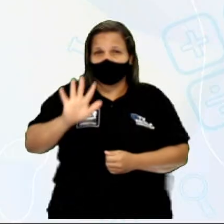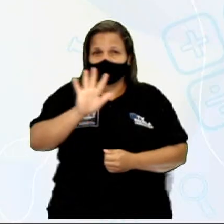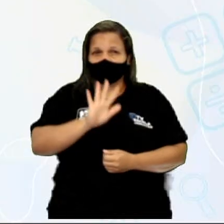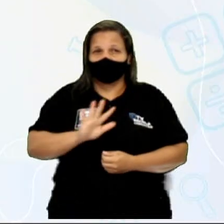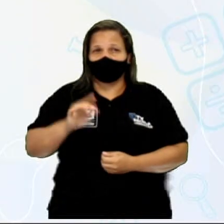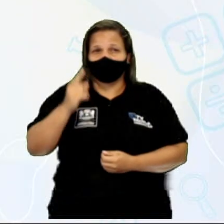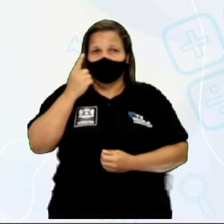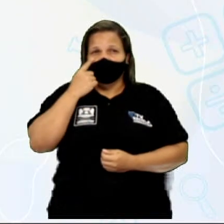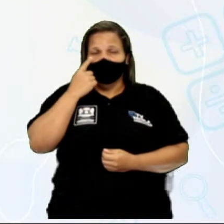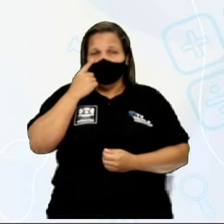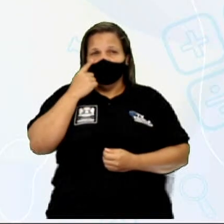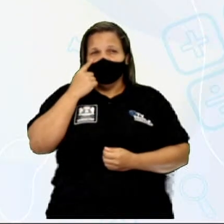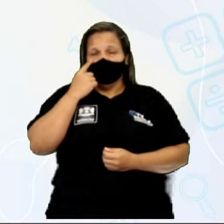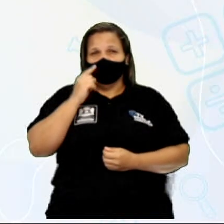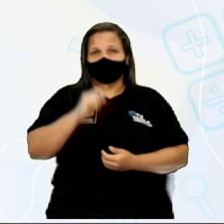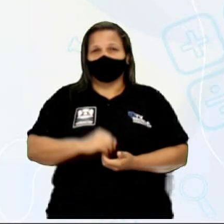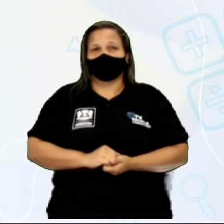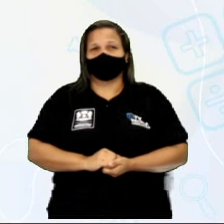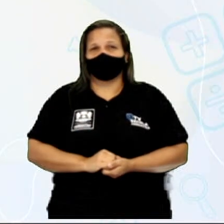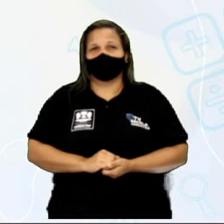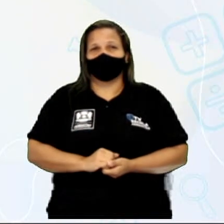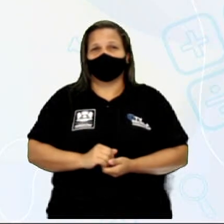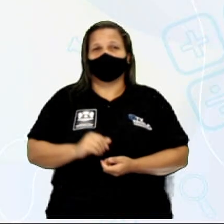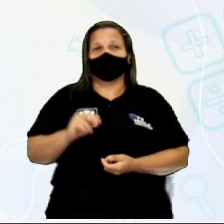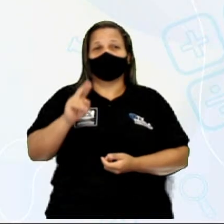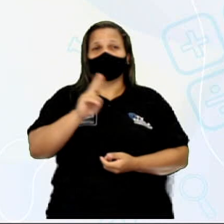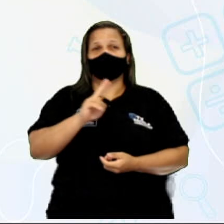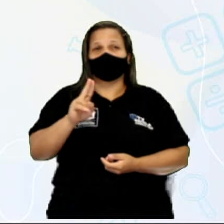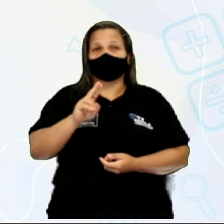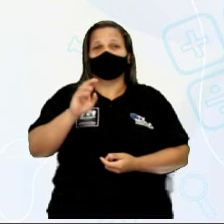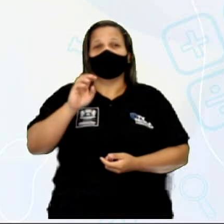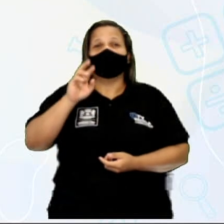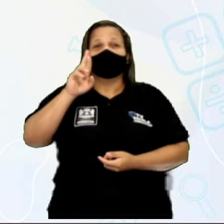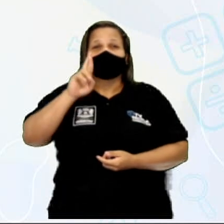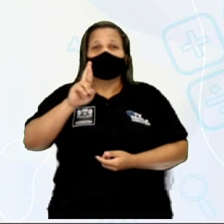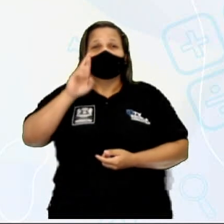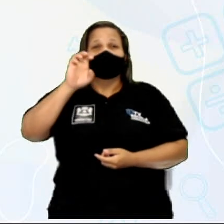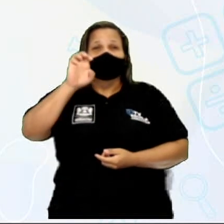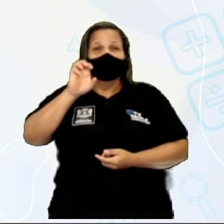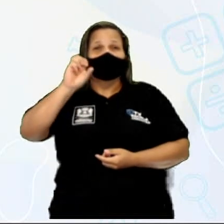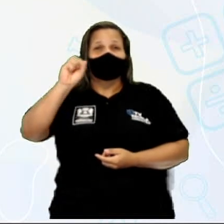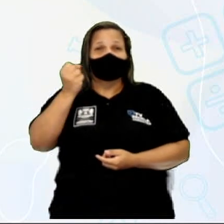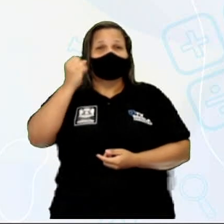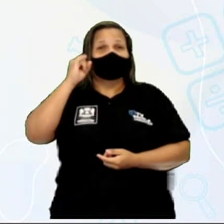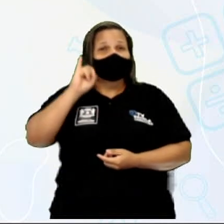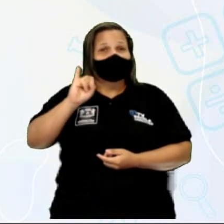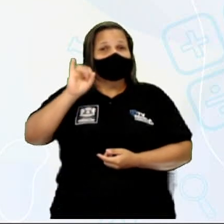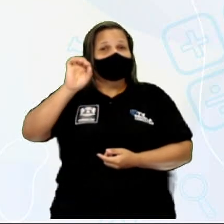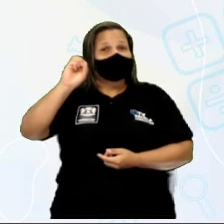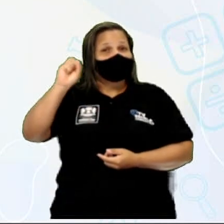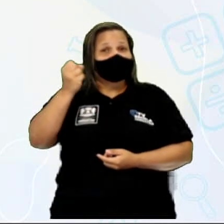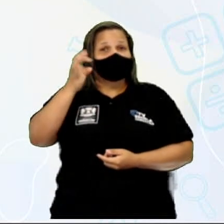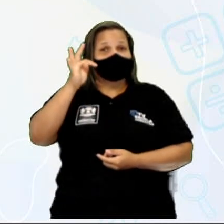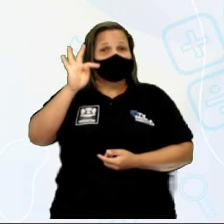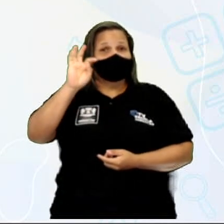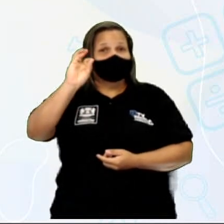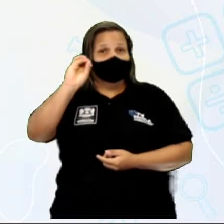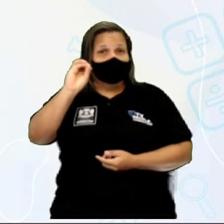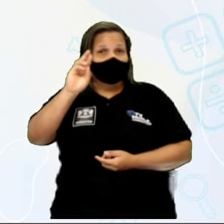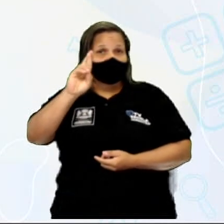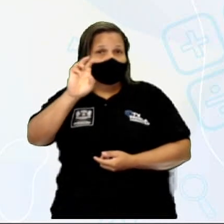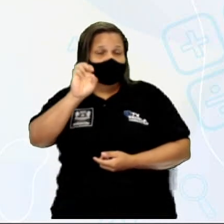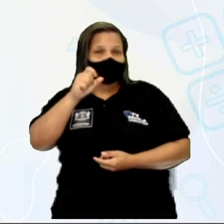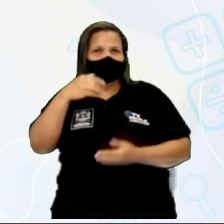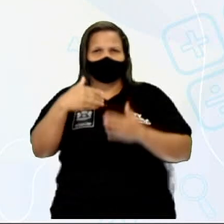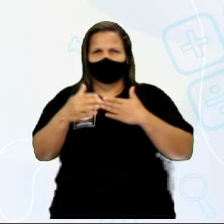são os chamados de resistores elétricos. Em todo componente eletrônico, celular,